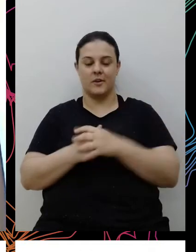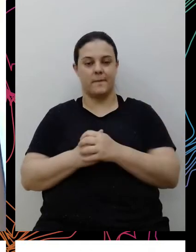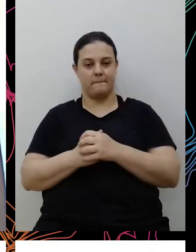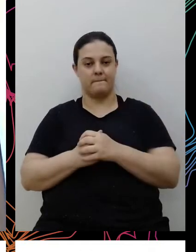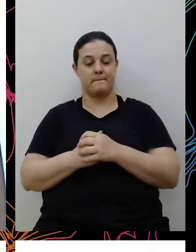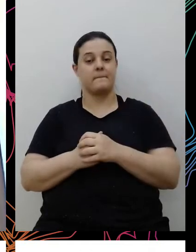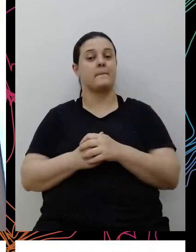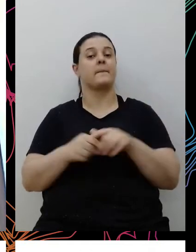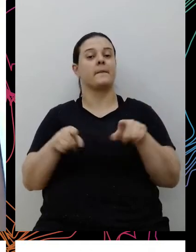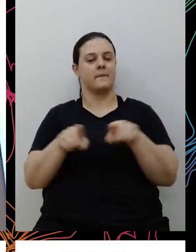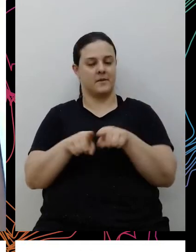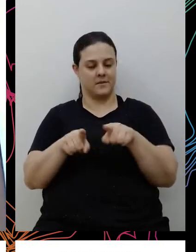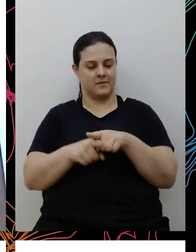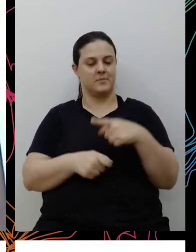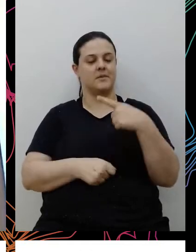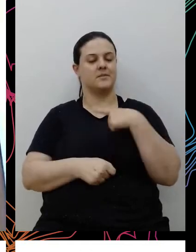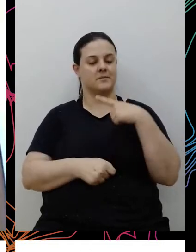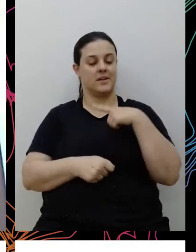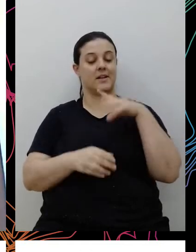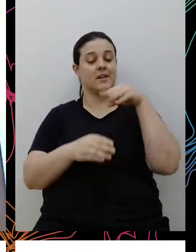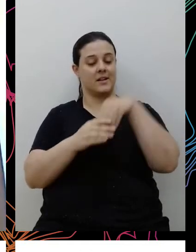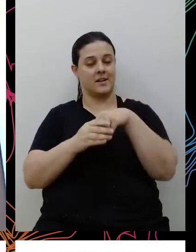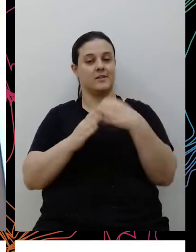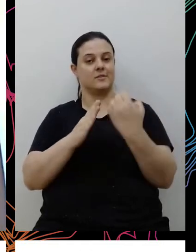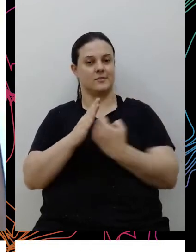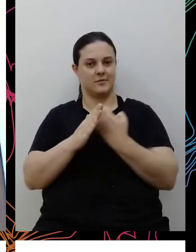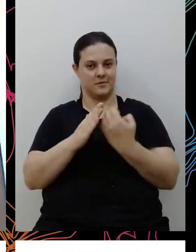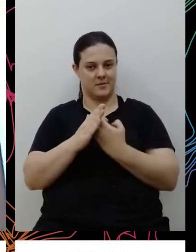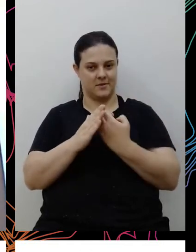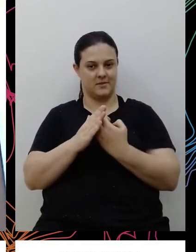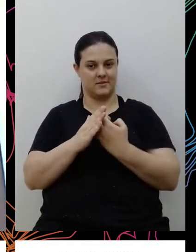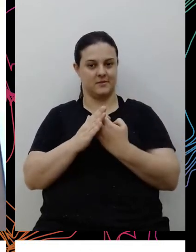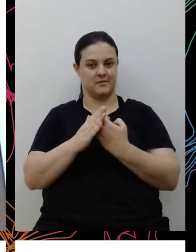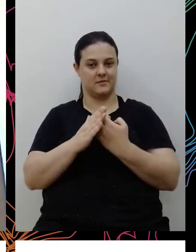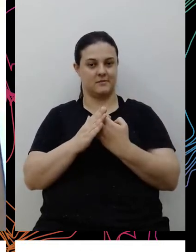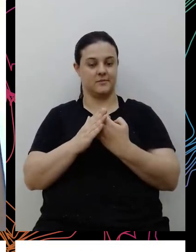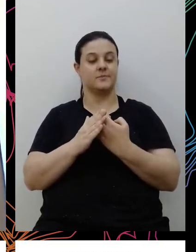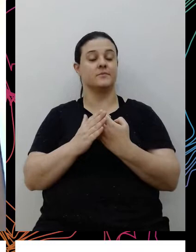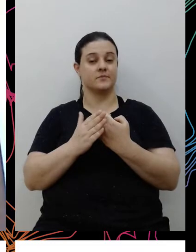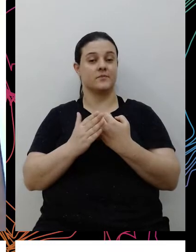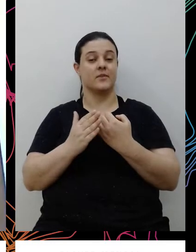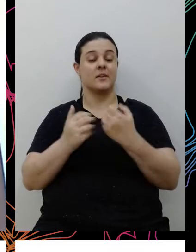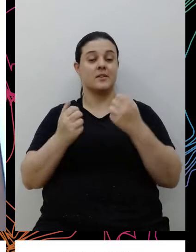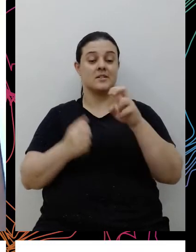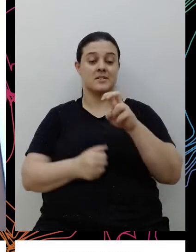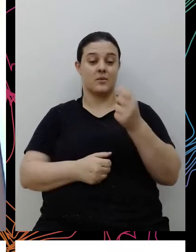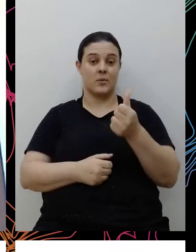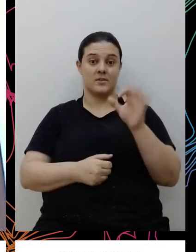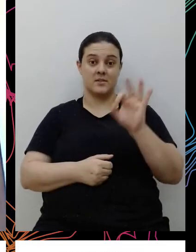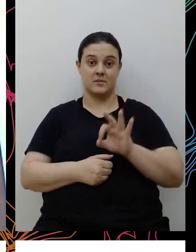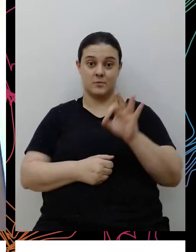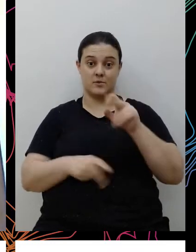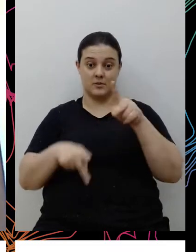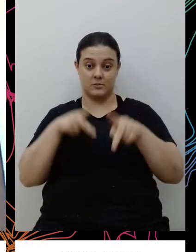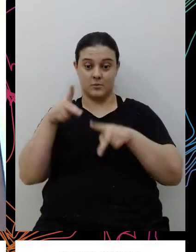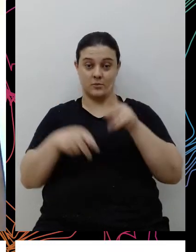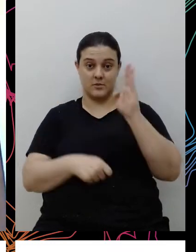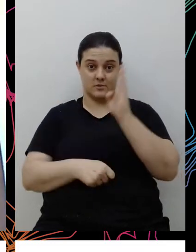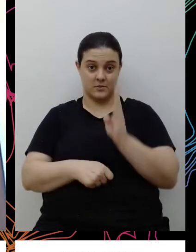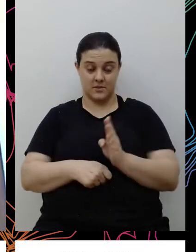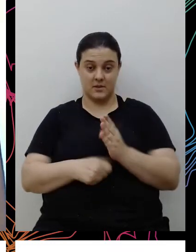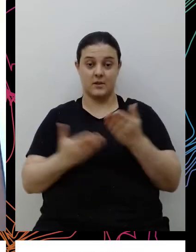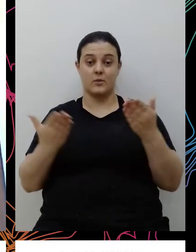também está presente no ambiente corporativo, né? Como o Caleb colocou, somos 56% da população brasileira hoje,